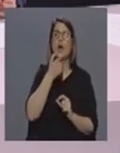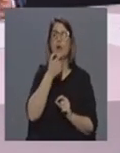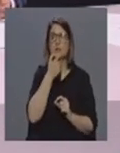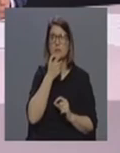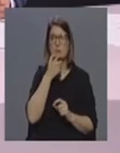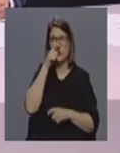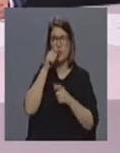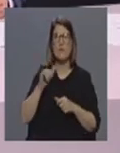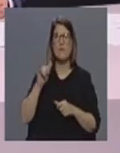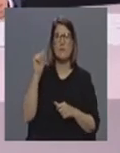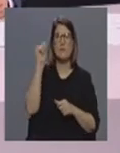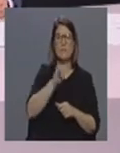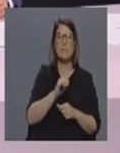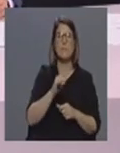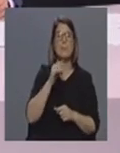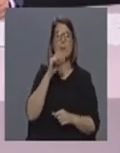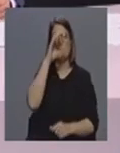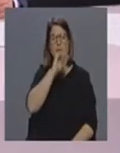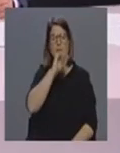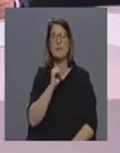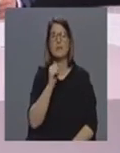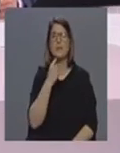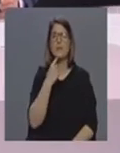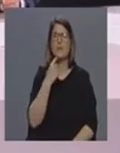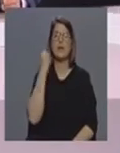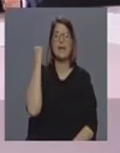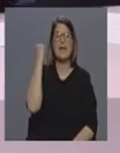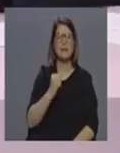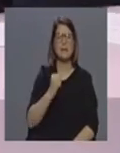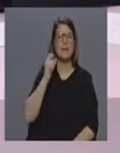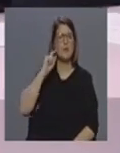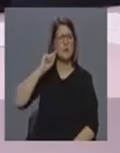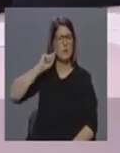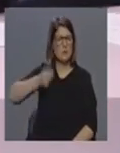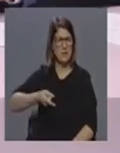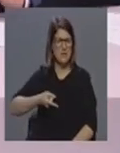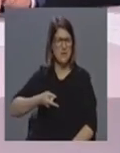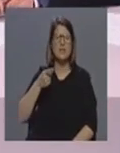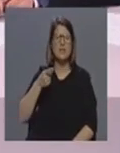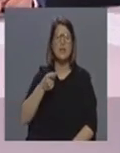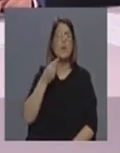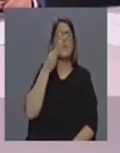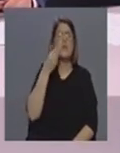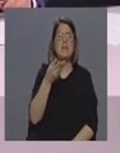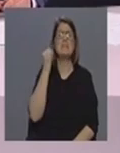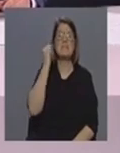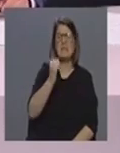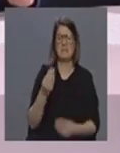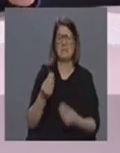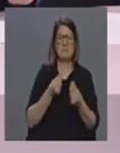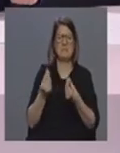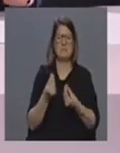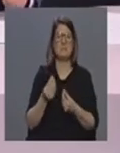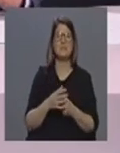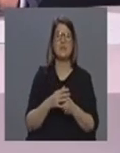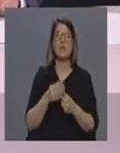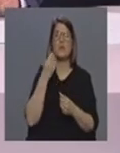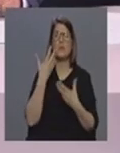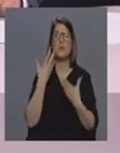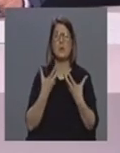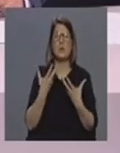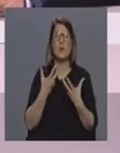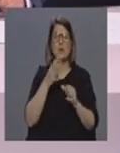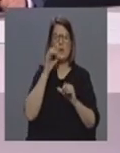viajantes o governo coloca a possibilidade de haver ali o crime de desobediência em que contornos é que esse crime está estabelecido no